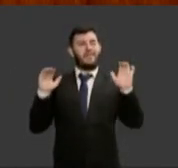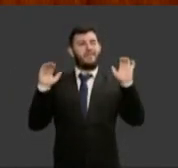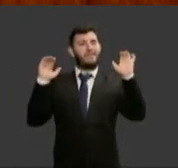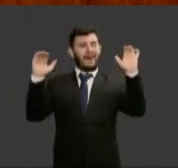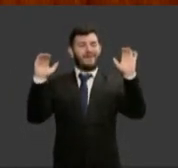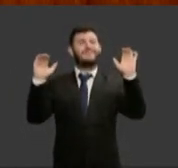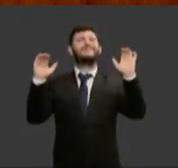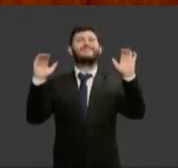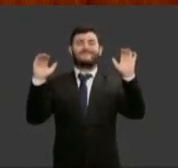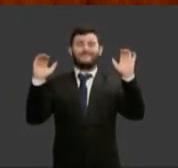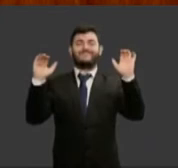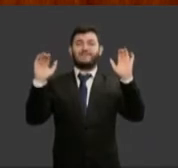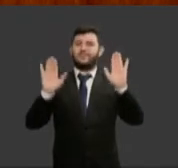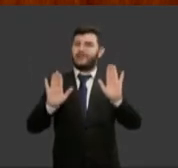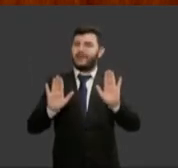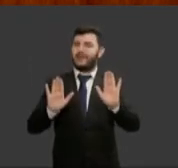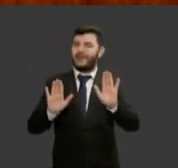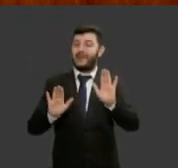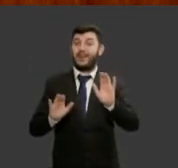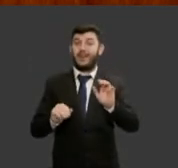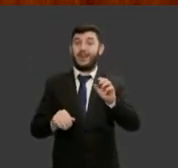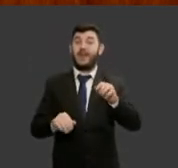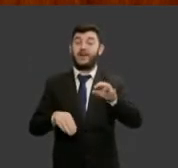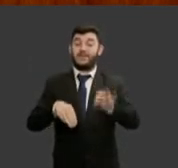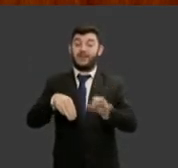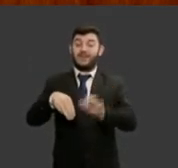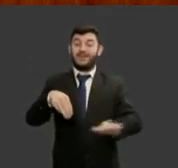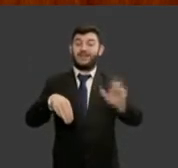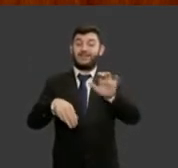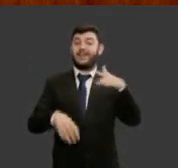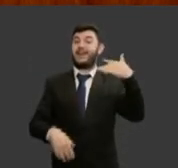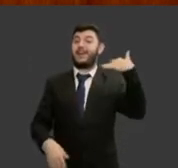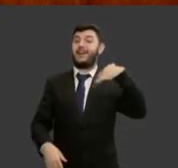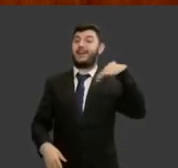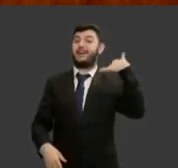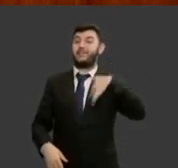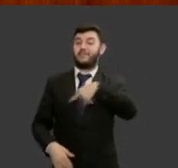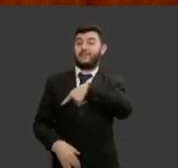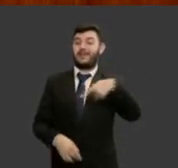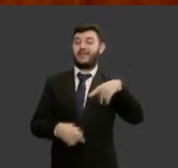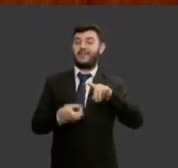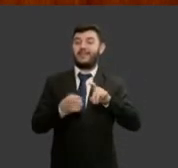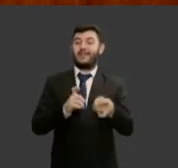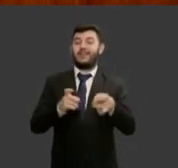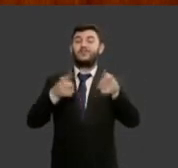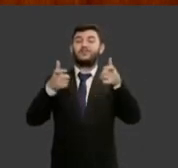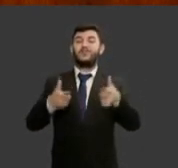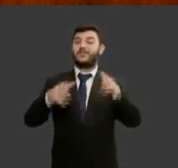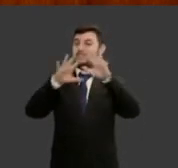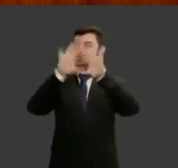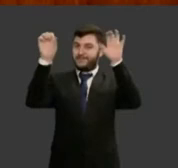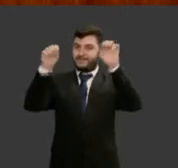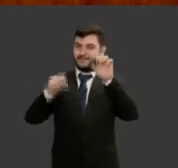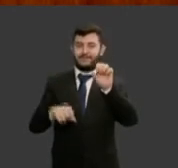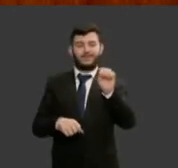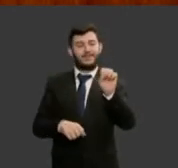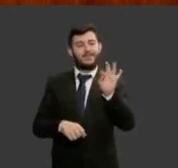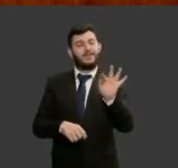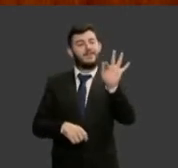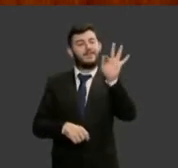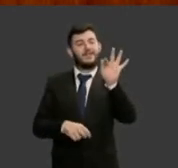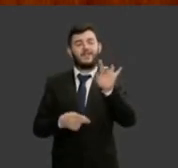Carmen Lúcia era presidente do STF e do CLJ provou a todos que turbulências políticas